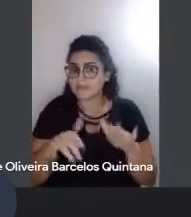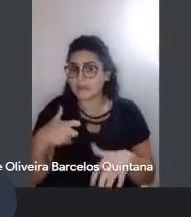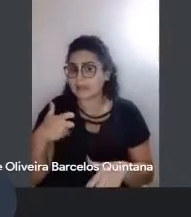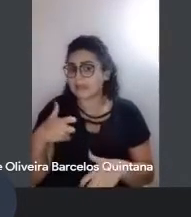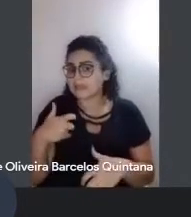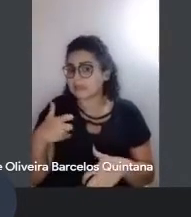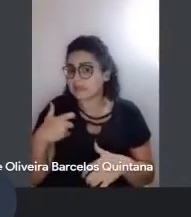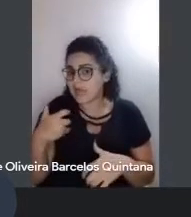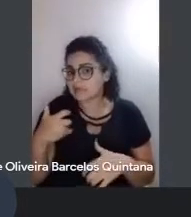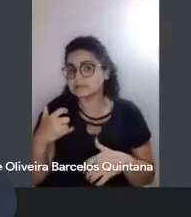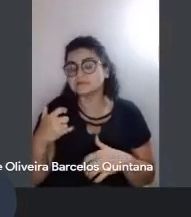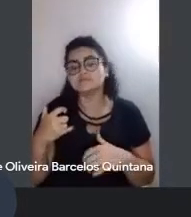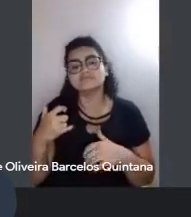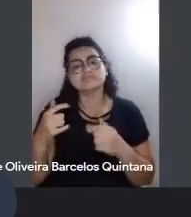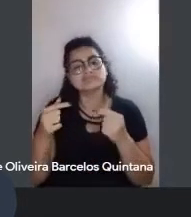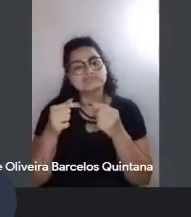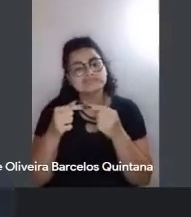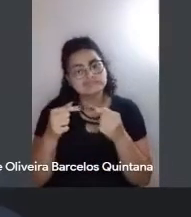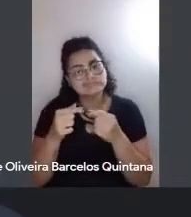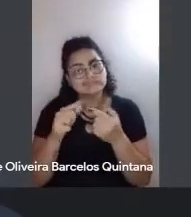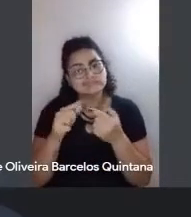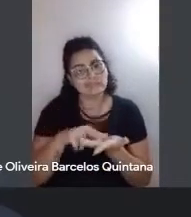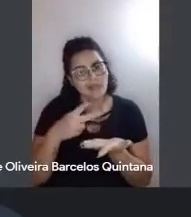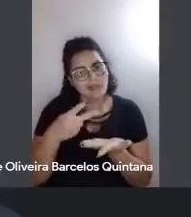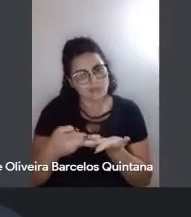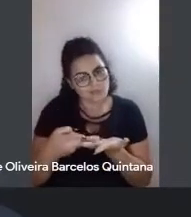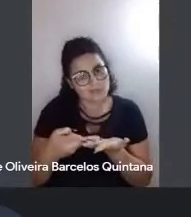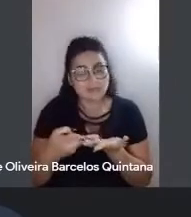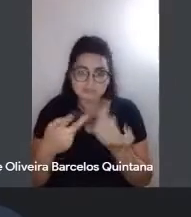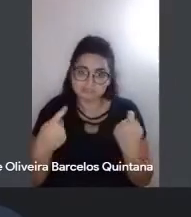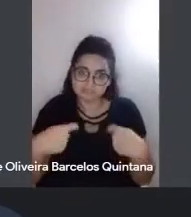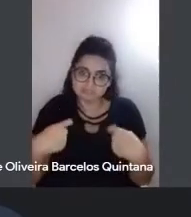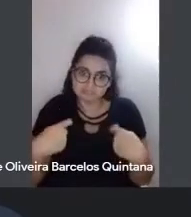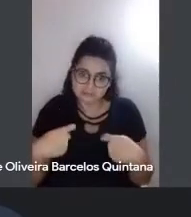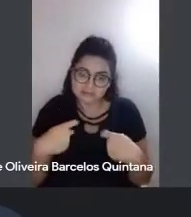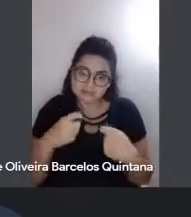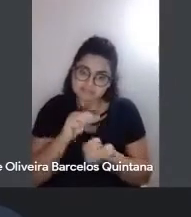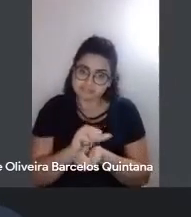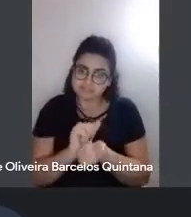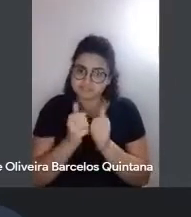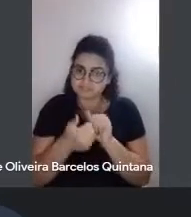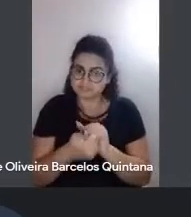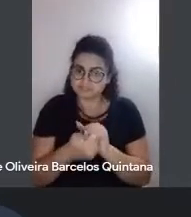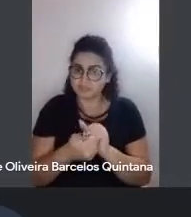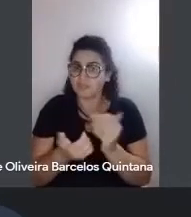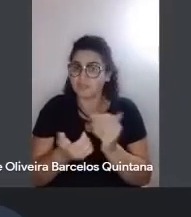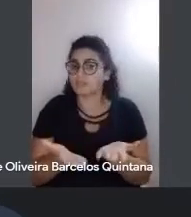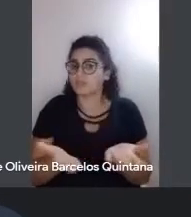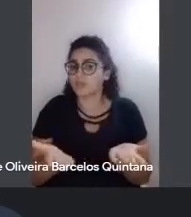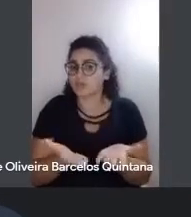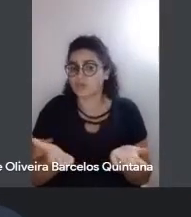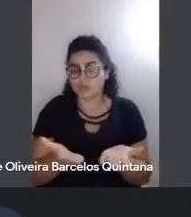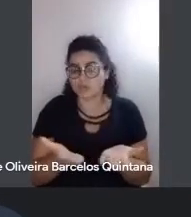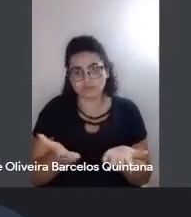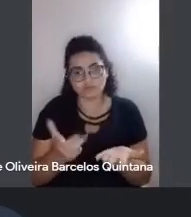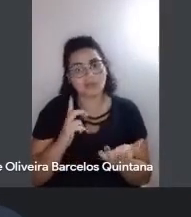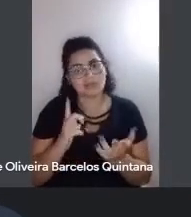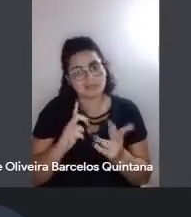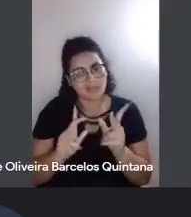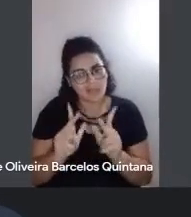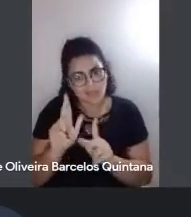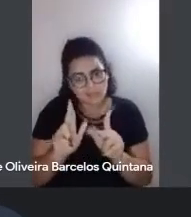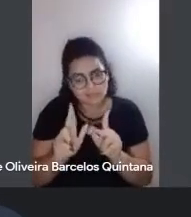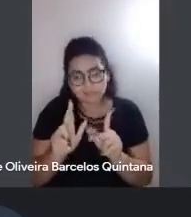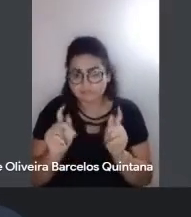tem que... Você tem que traduzir, você tem que... E eu acho que, atualmente, assim, tem editoras que vêm fazendo